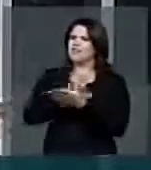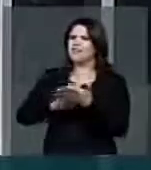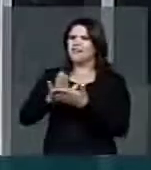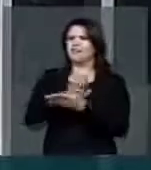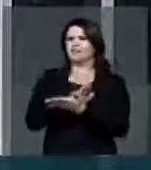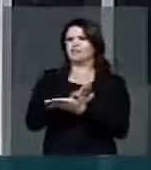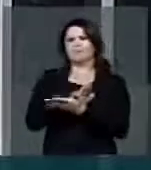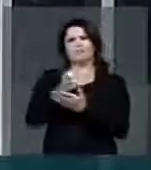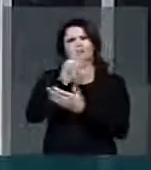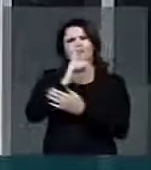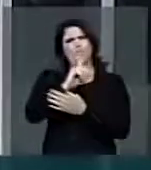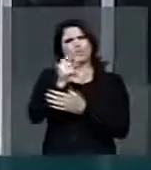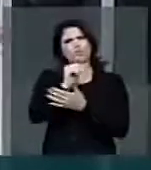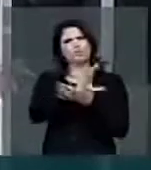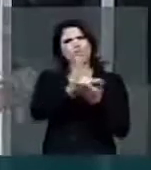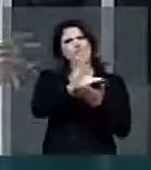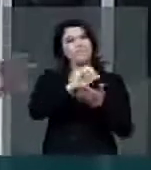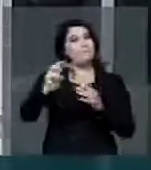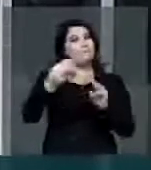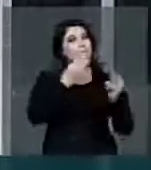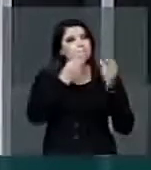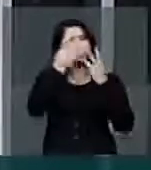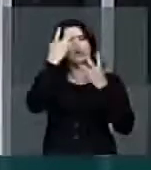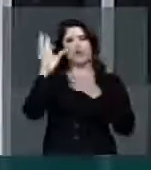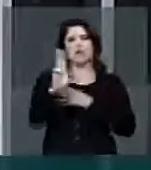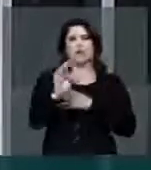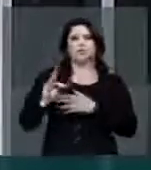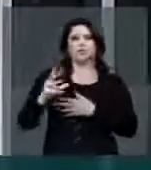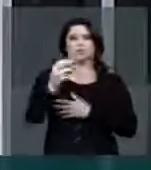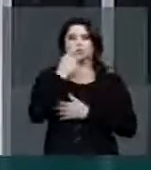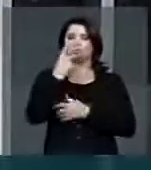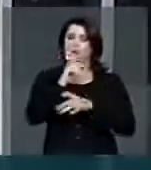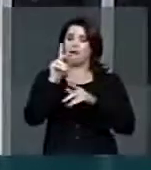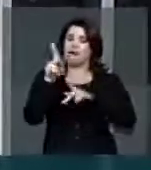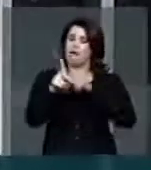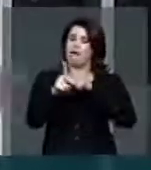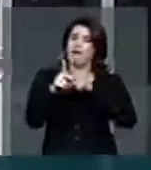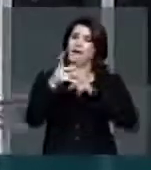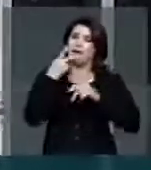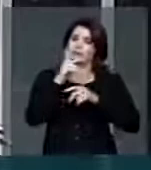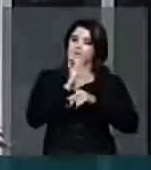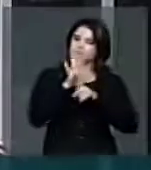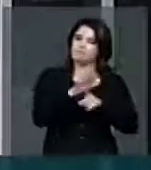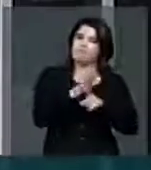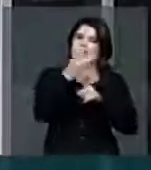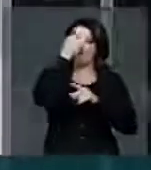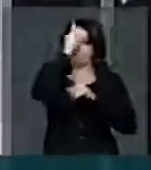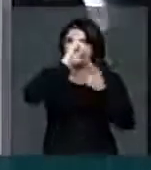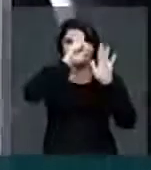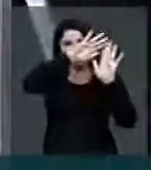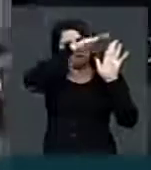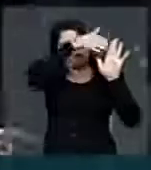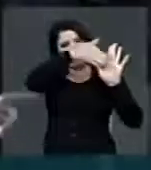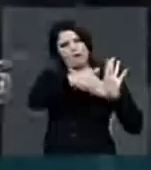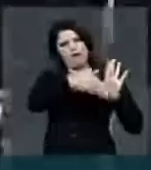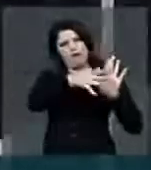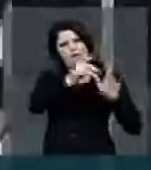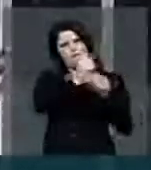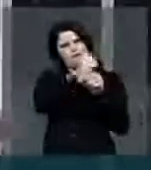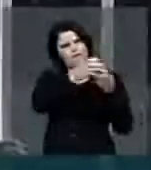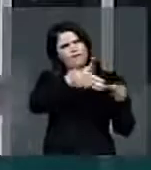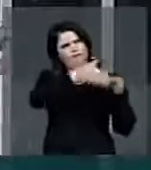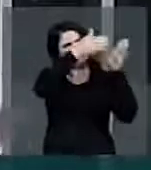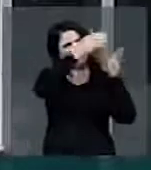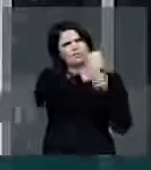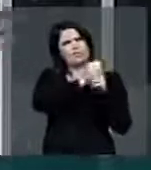é razoável que os recursos de milhões de reais disponibilizados para a contenção das encostas não tenham ainda